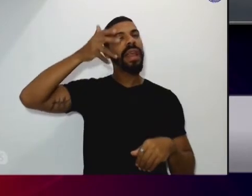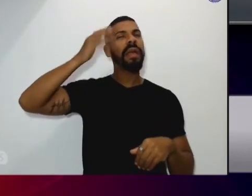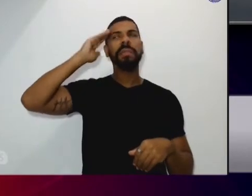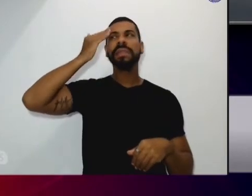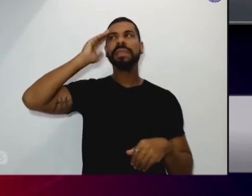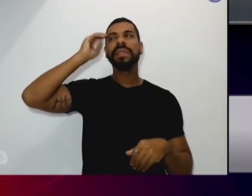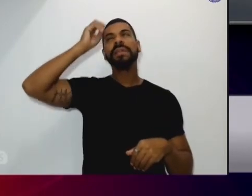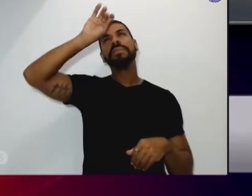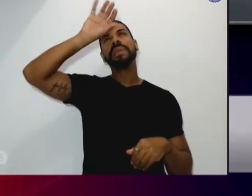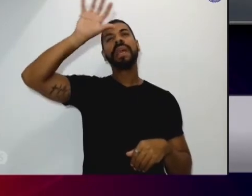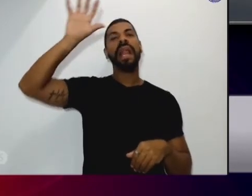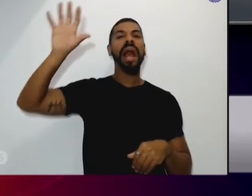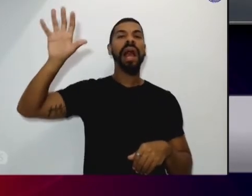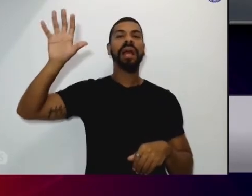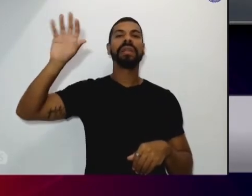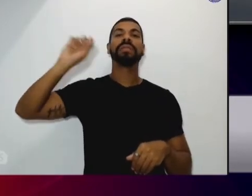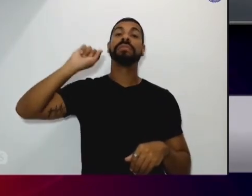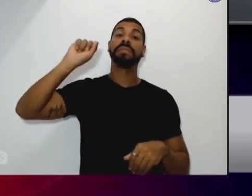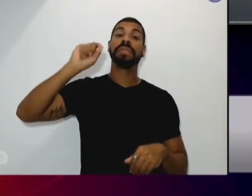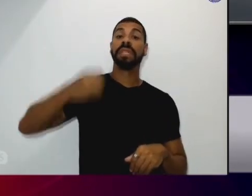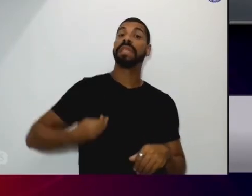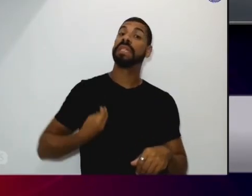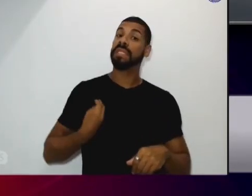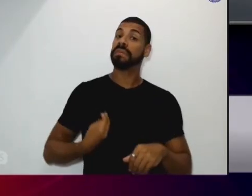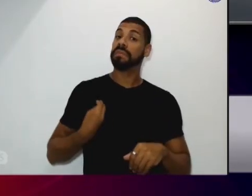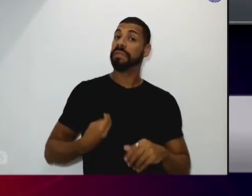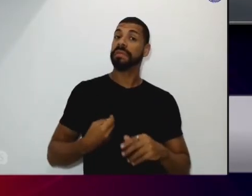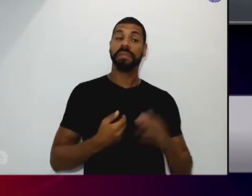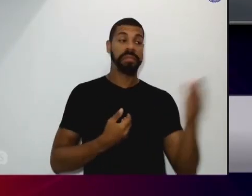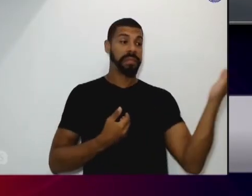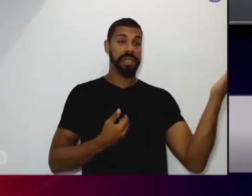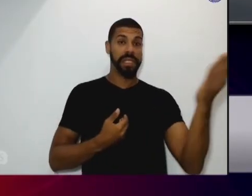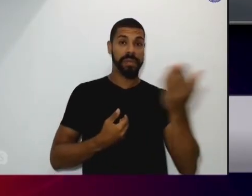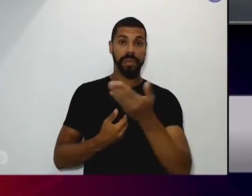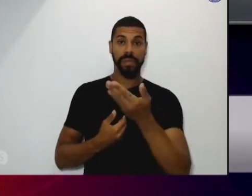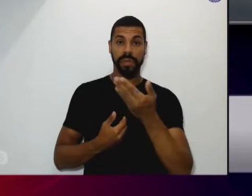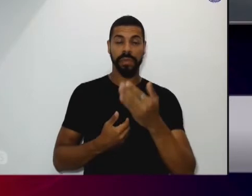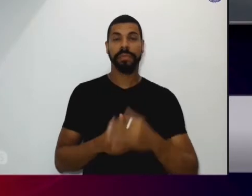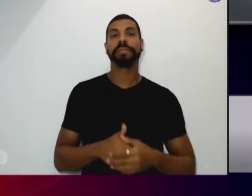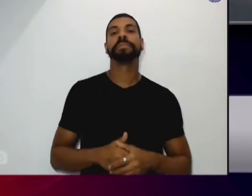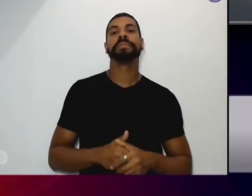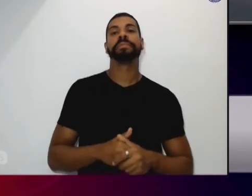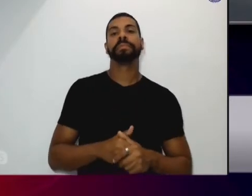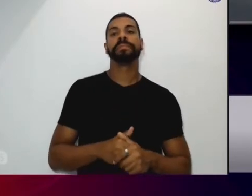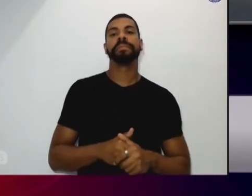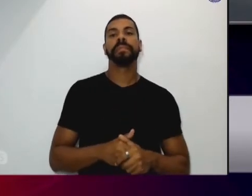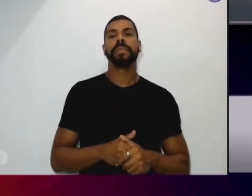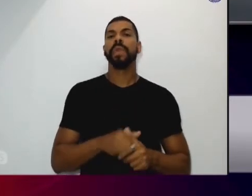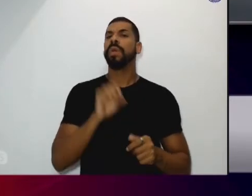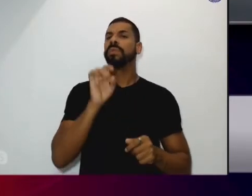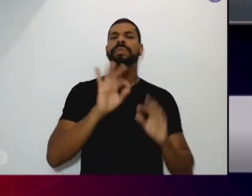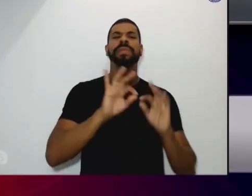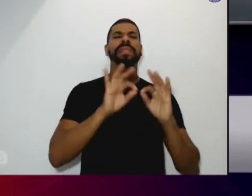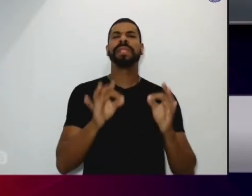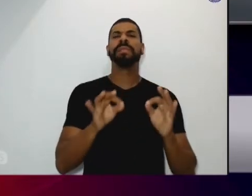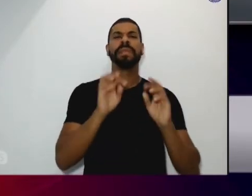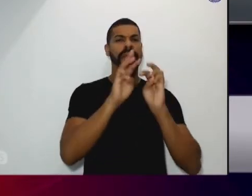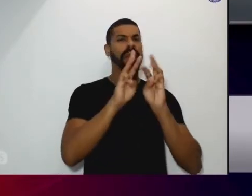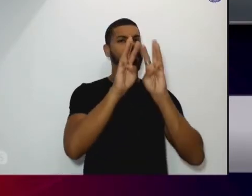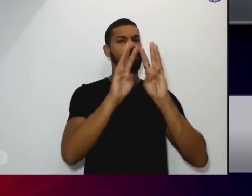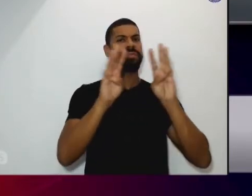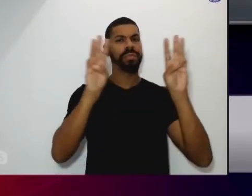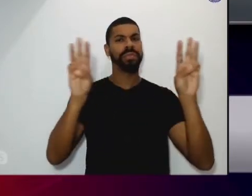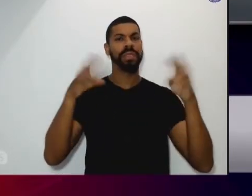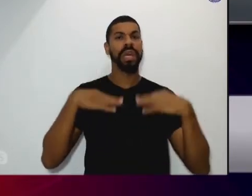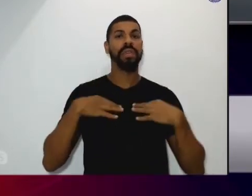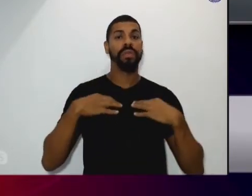situação que vivem essas pessoas então é só entrar no site para quem quiser ser voluntário para quem